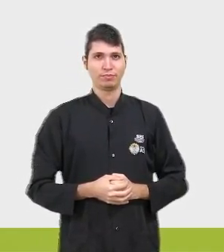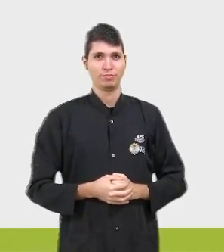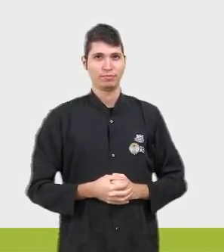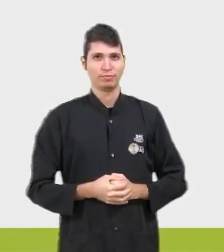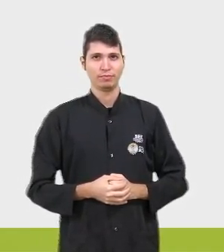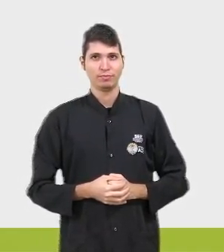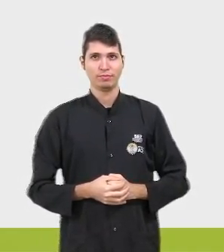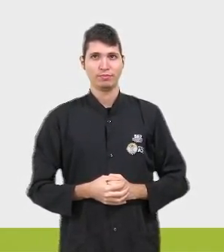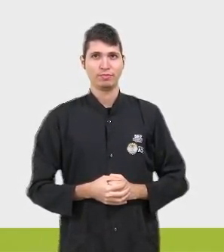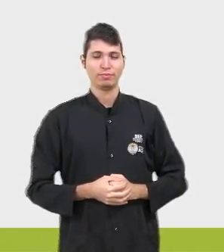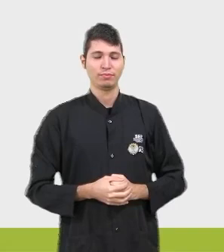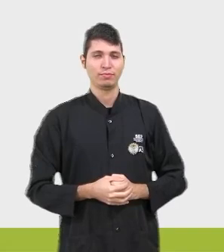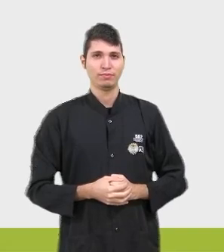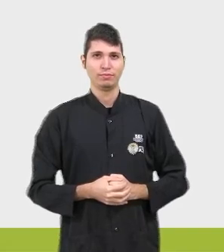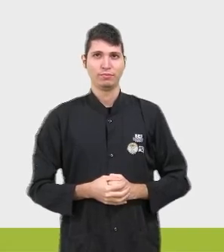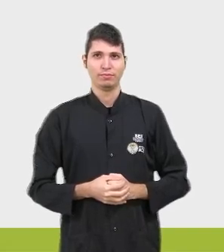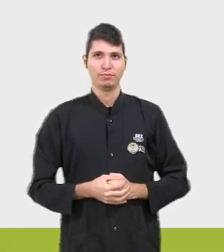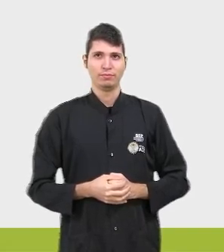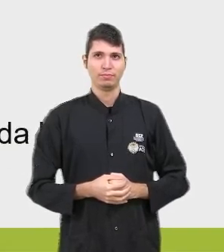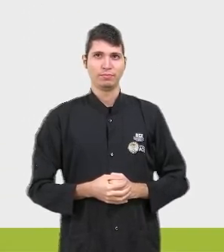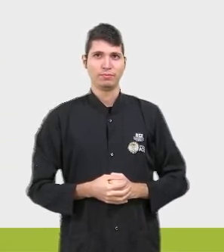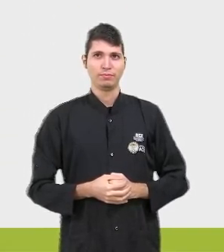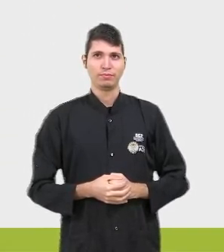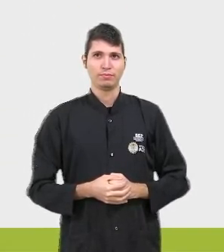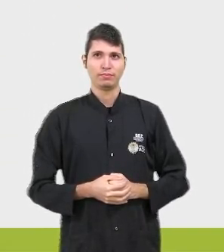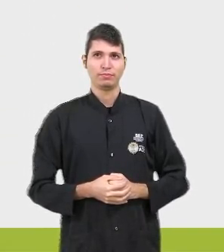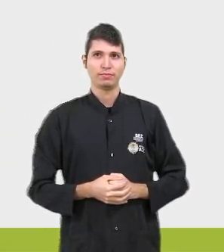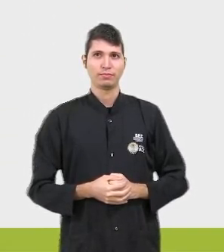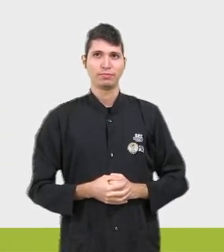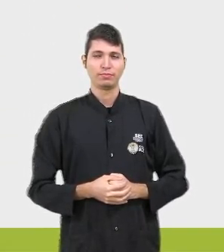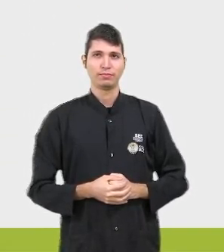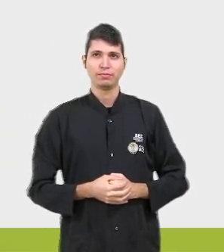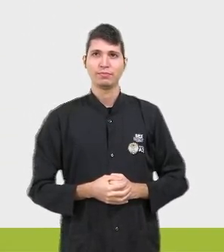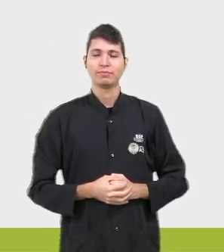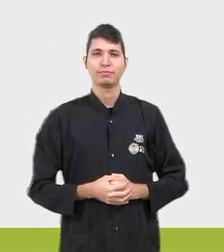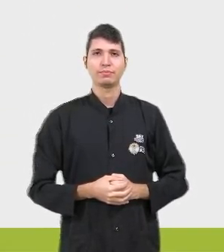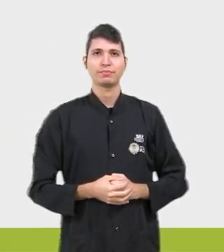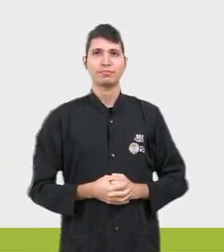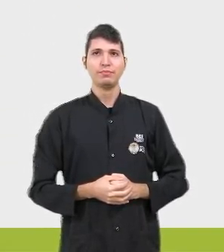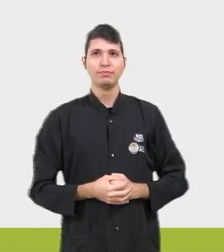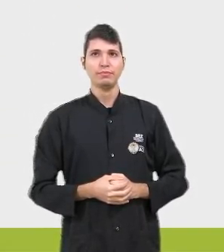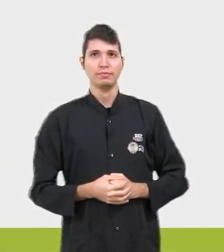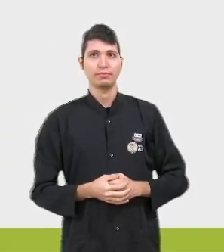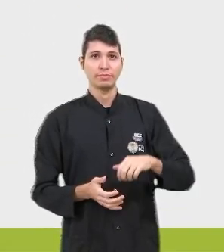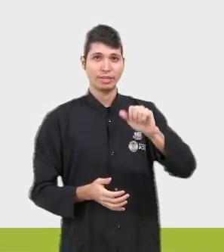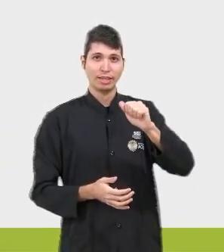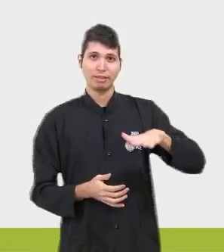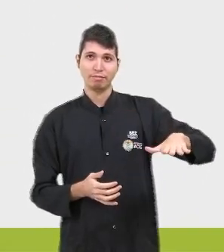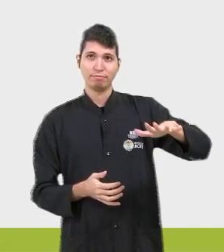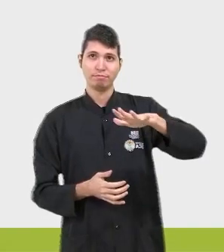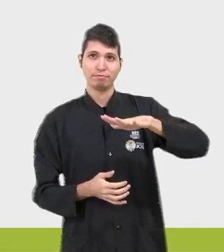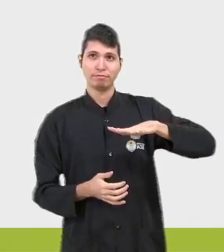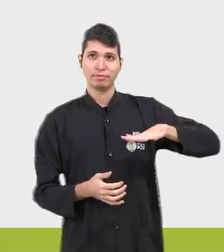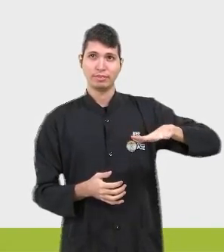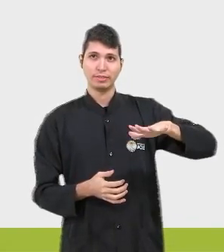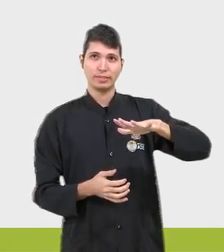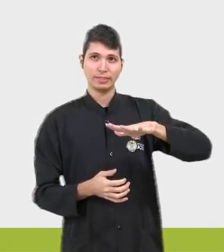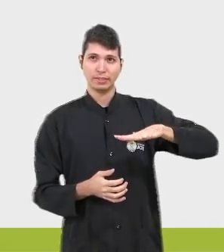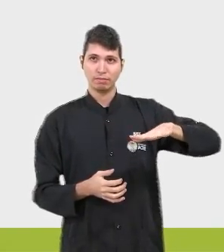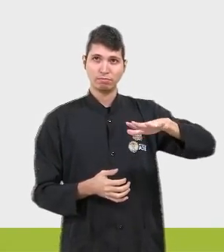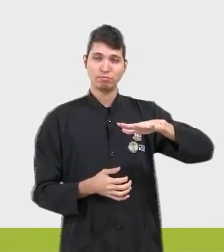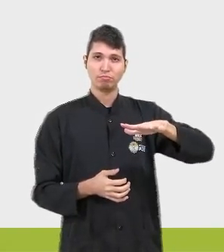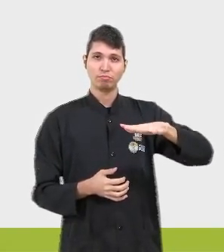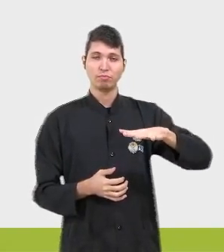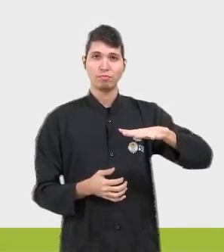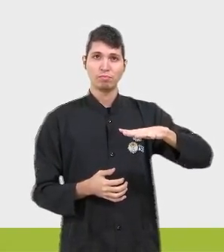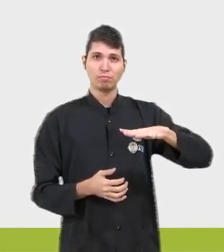Ok? Vamos à resolução. Na primeira resolução, o é eu tenho? Eu tenho a ideia da área, que é aquela relação conhecida, base